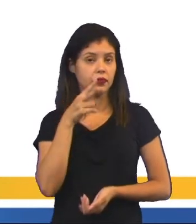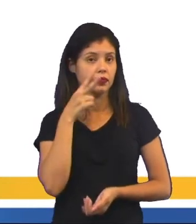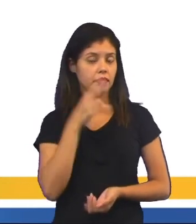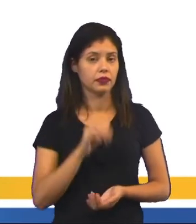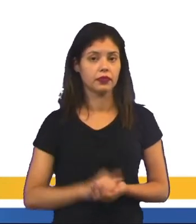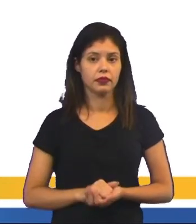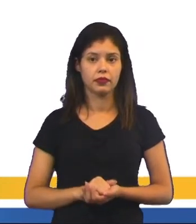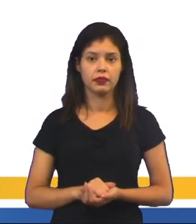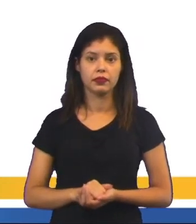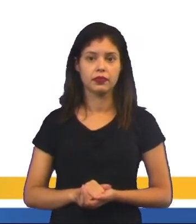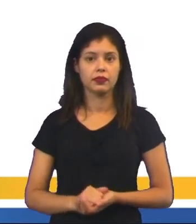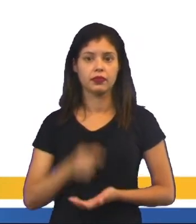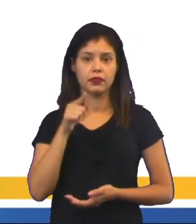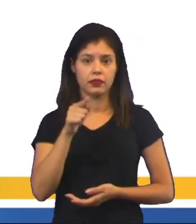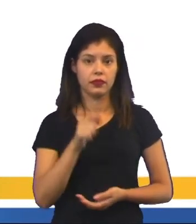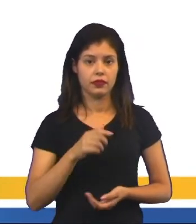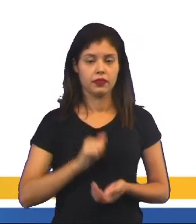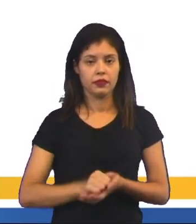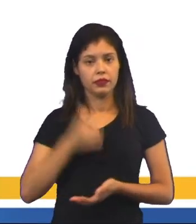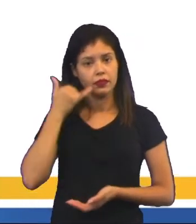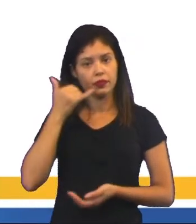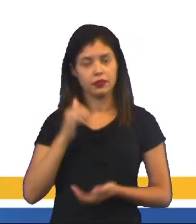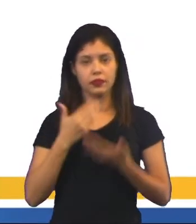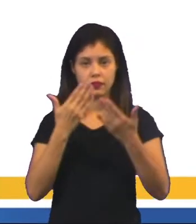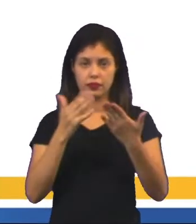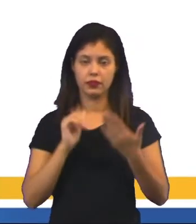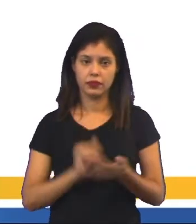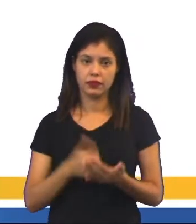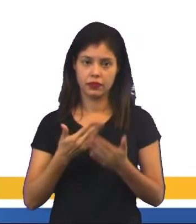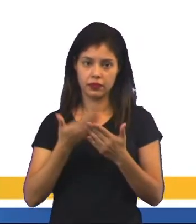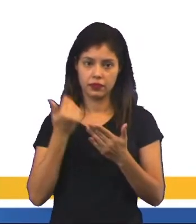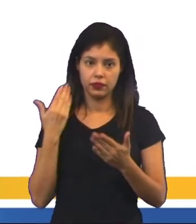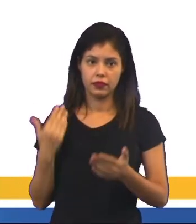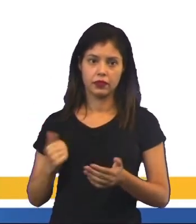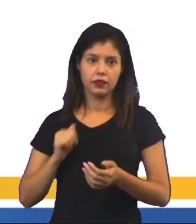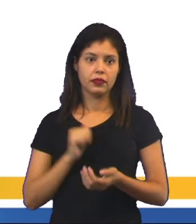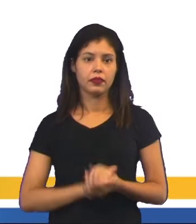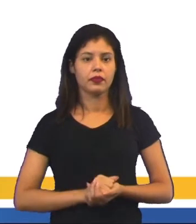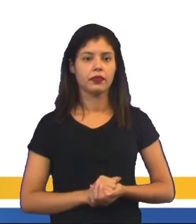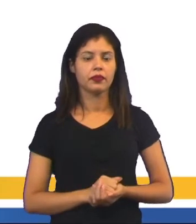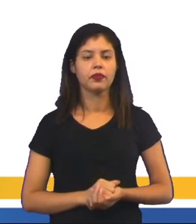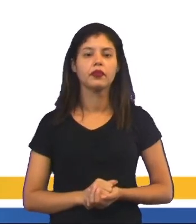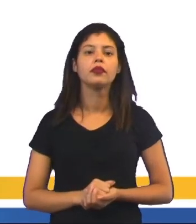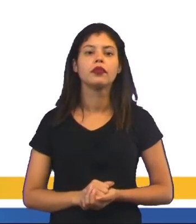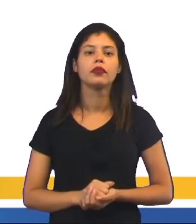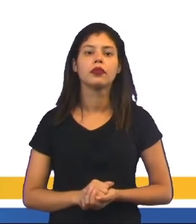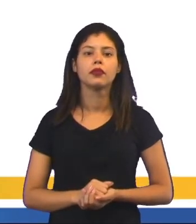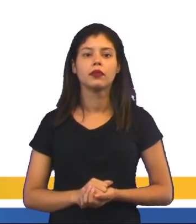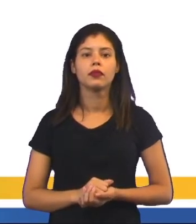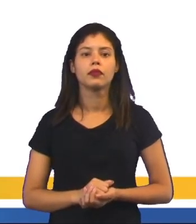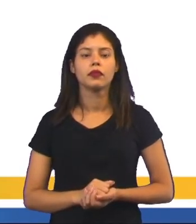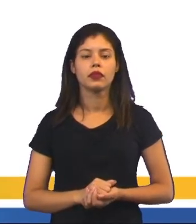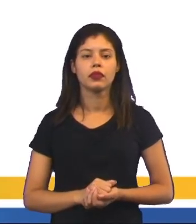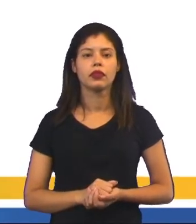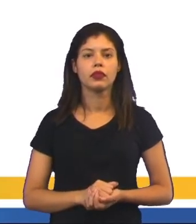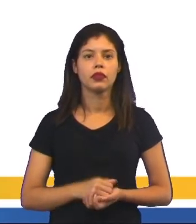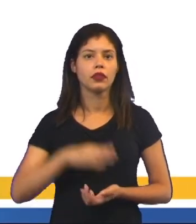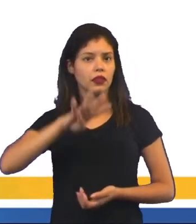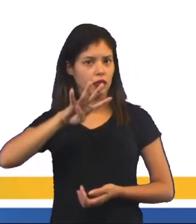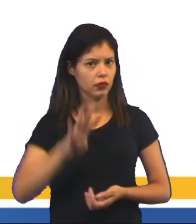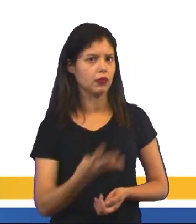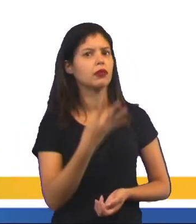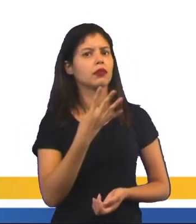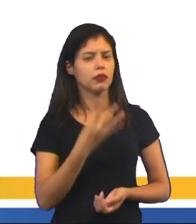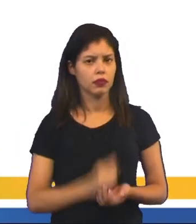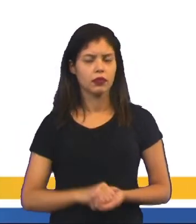que esse telefone que eu mostrei para vocês, que era o antigo tijolão, ele custava 4 mil